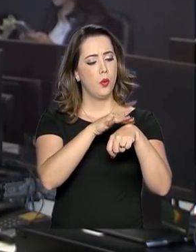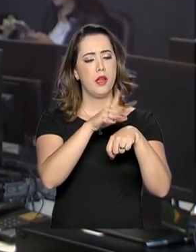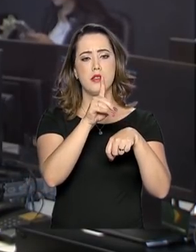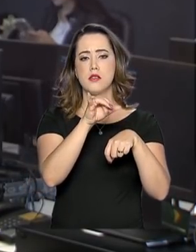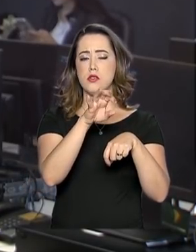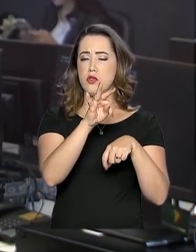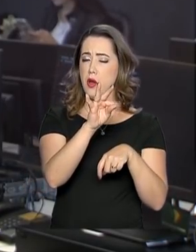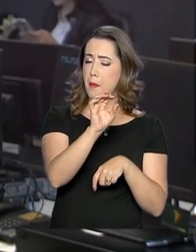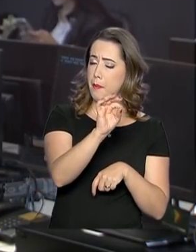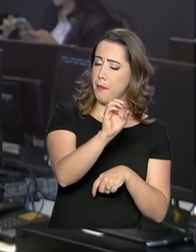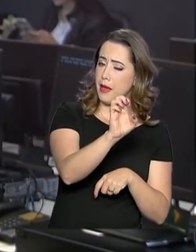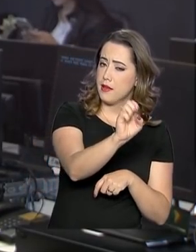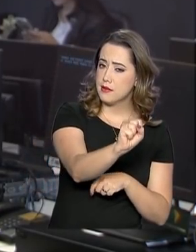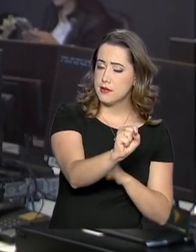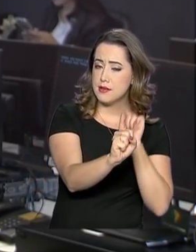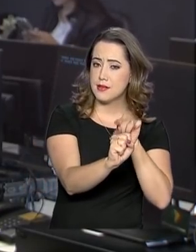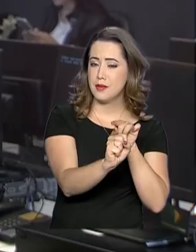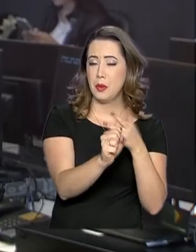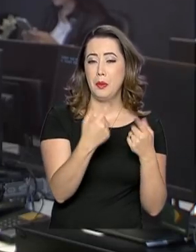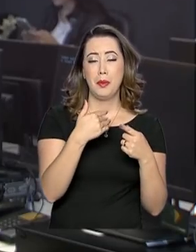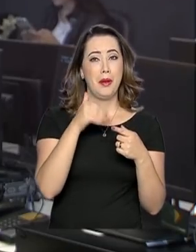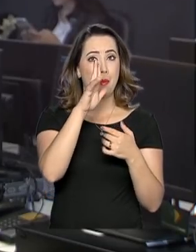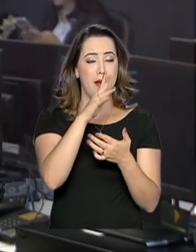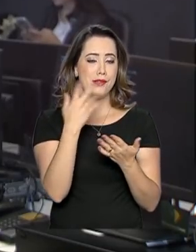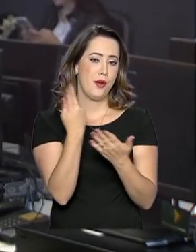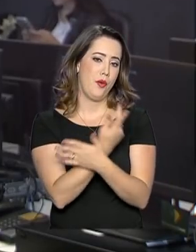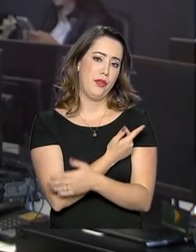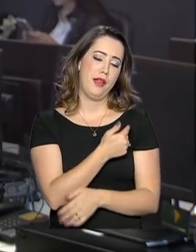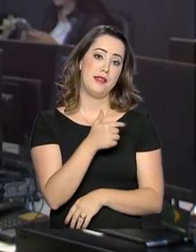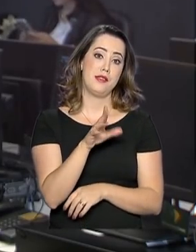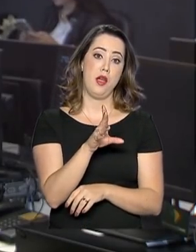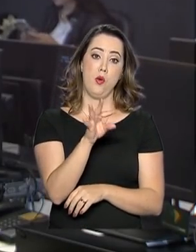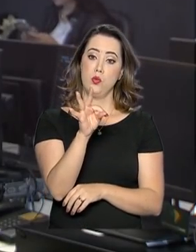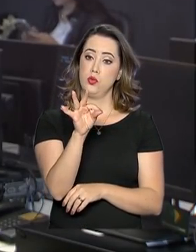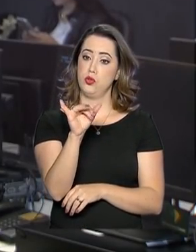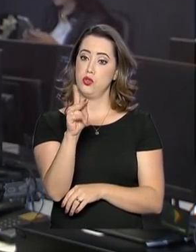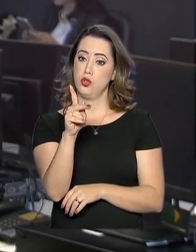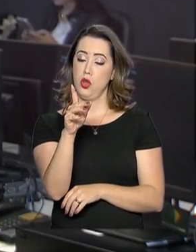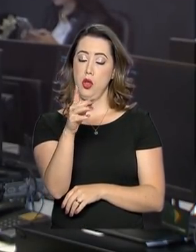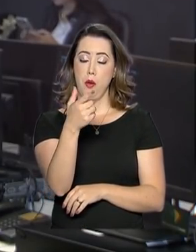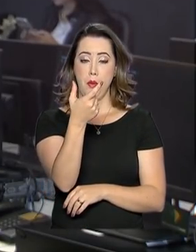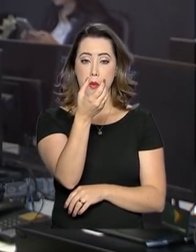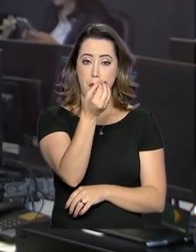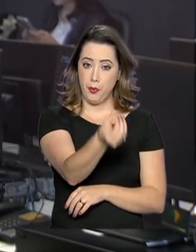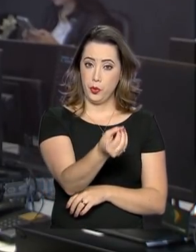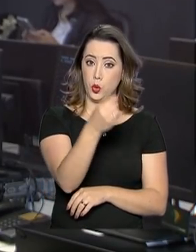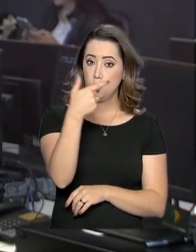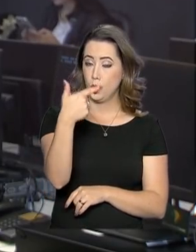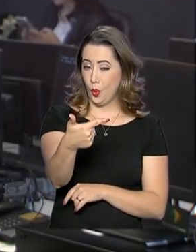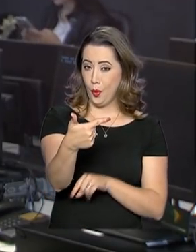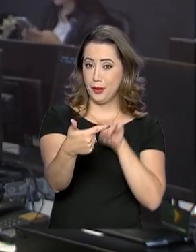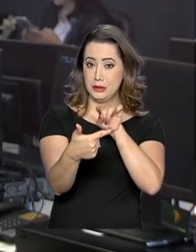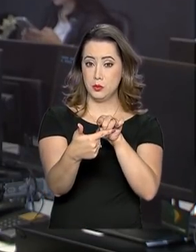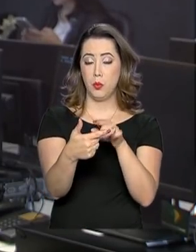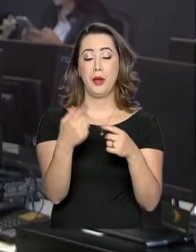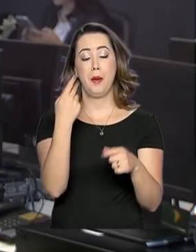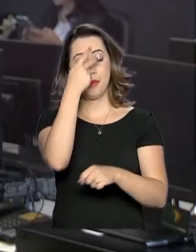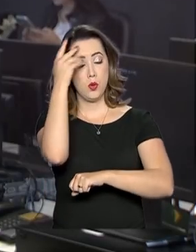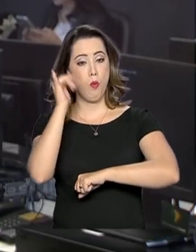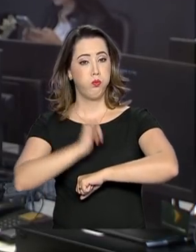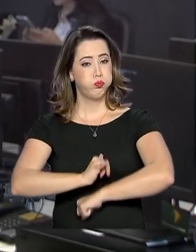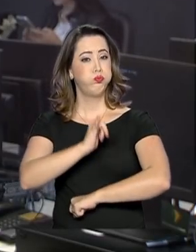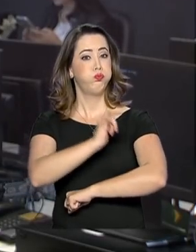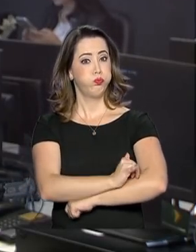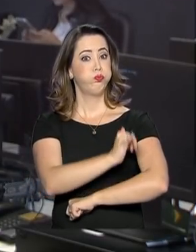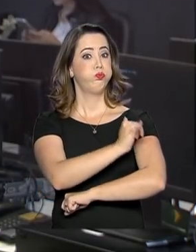é o tipo 2, que acomete as pessoas que estão com sobrepeso. A obesidade impede que o organismo processe a glicose corretamente.